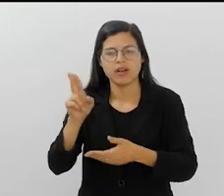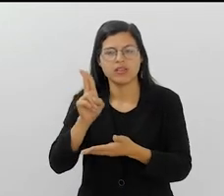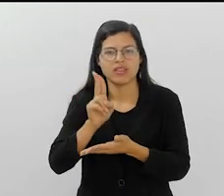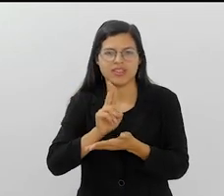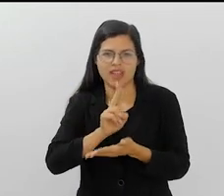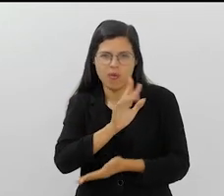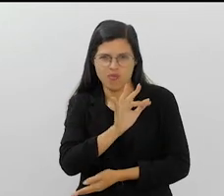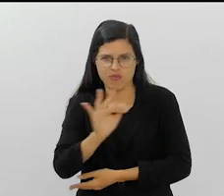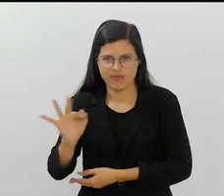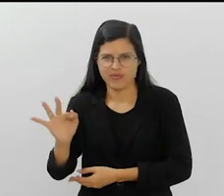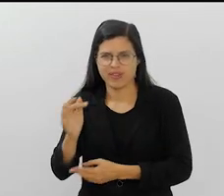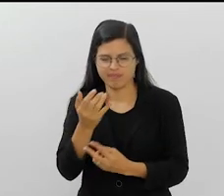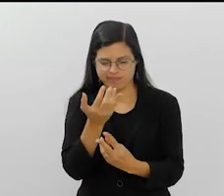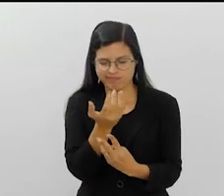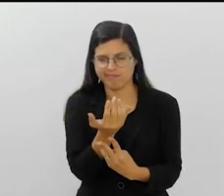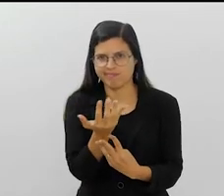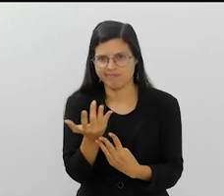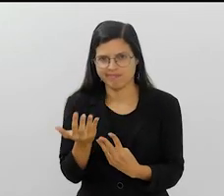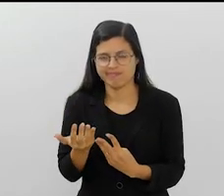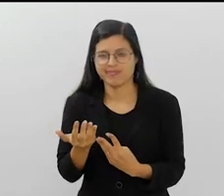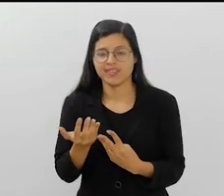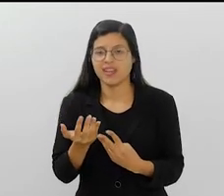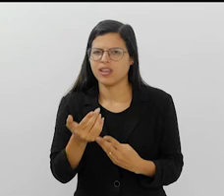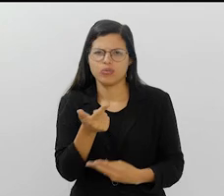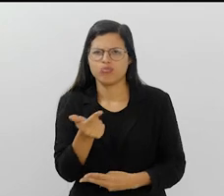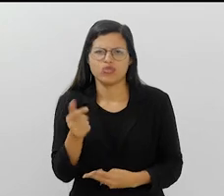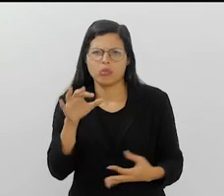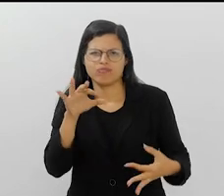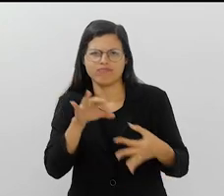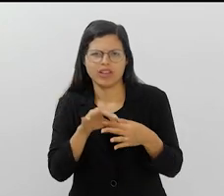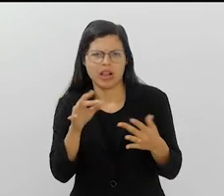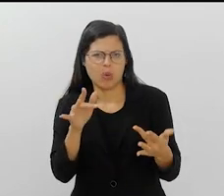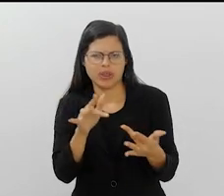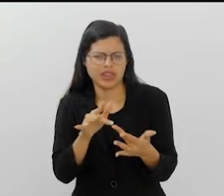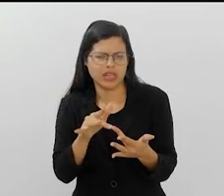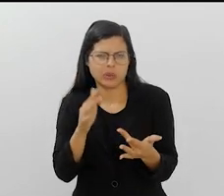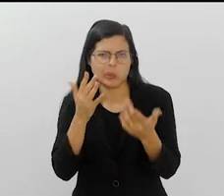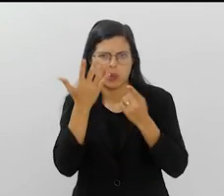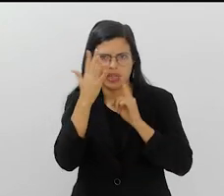Universidade Federal Fluminense. E não tinha nenhuma ligação anterior com o carnaval. Nenhuma.